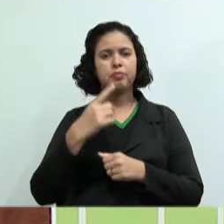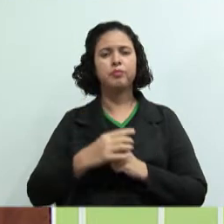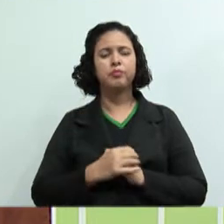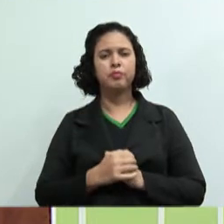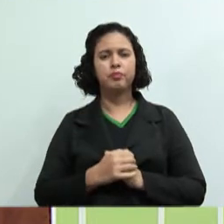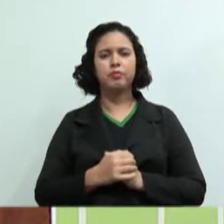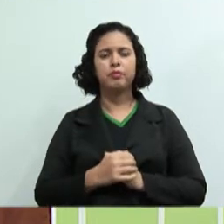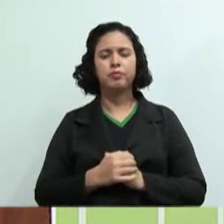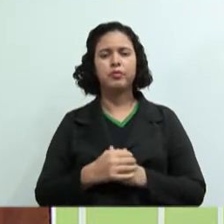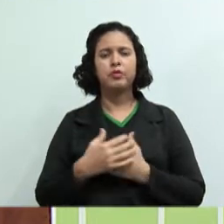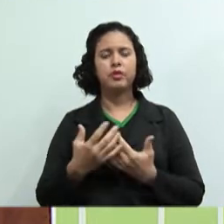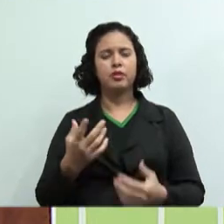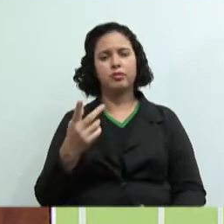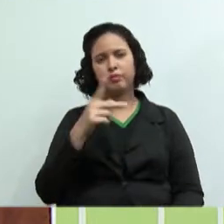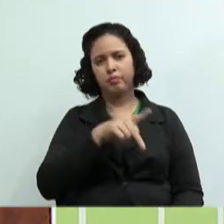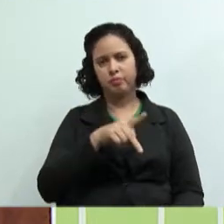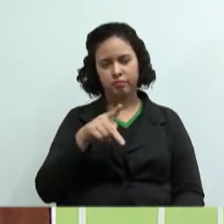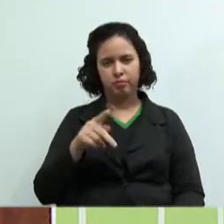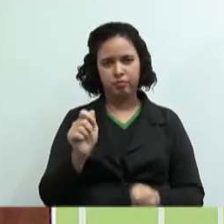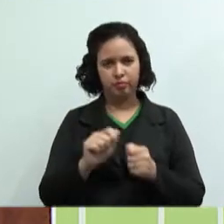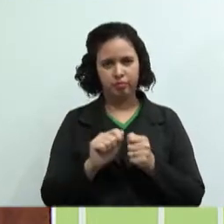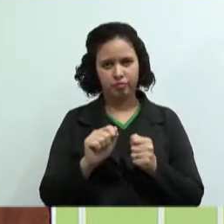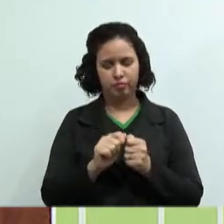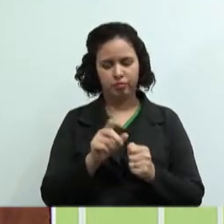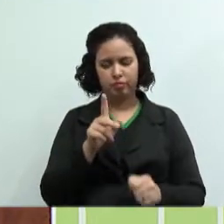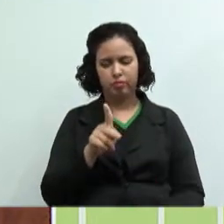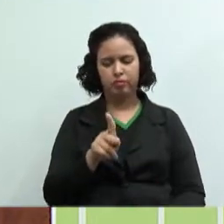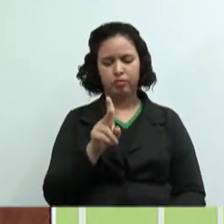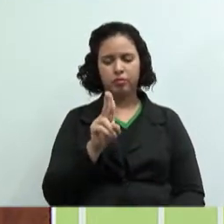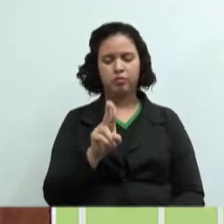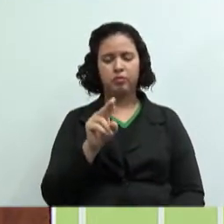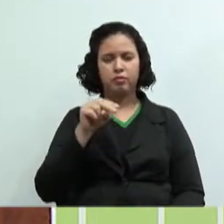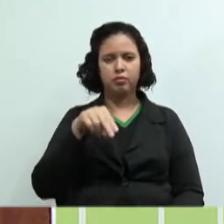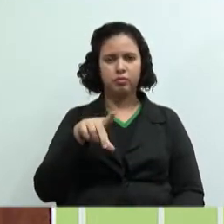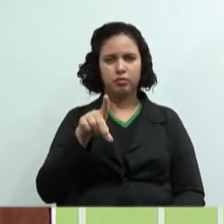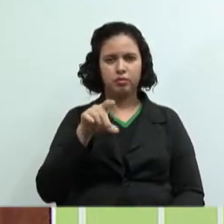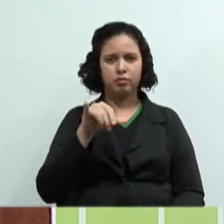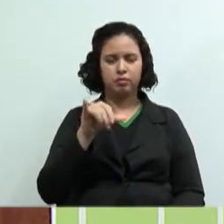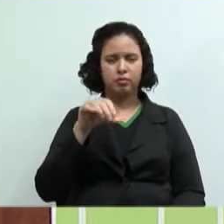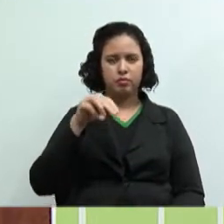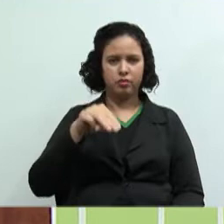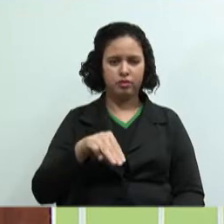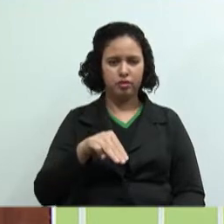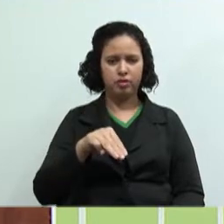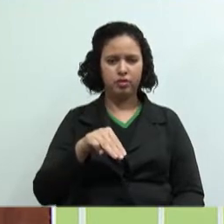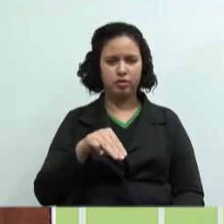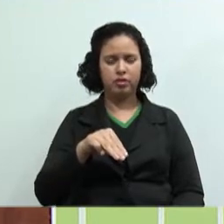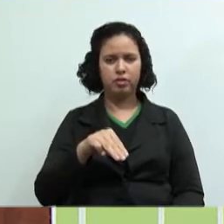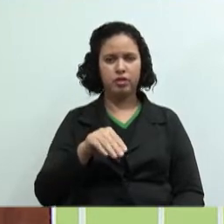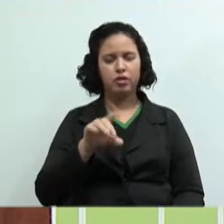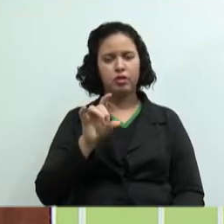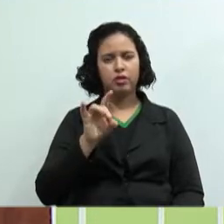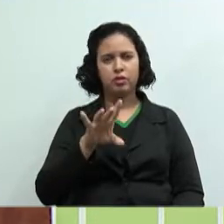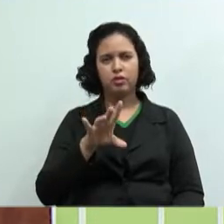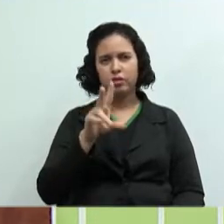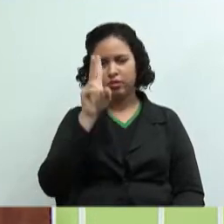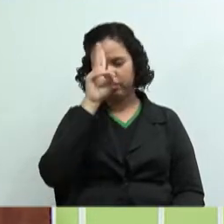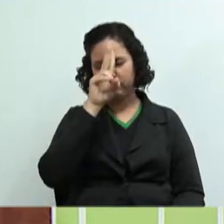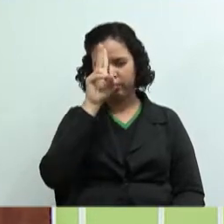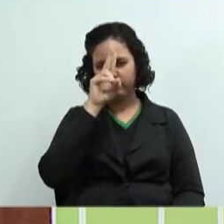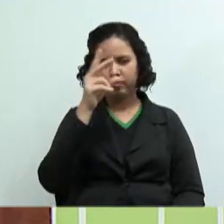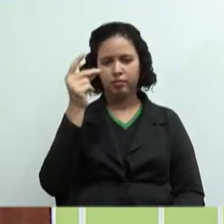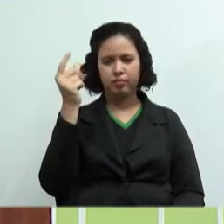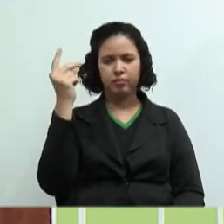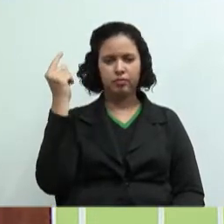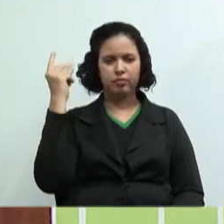Eu, professora Fernanda, vou produzir pudim. E olha que eu não gosto de doce, professora. Não. É só porque é uma lembrança marcante da minha infância